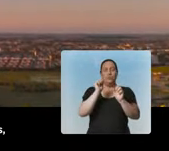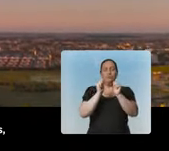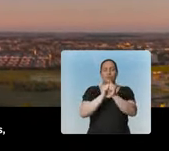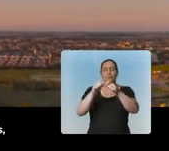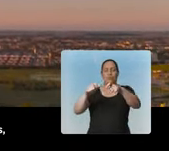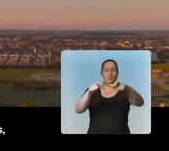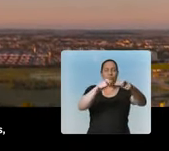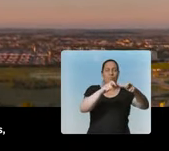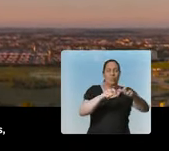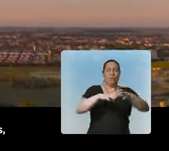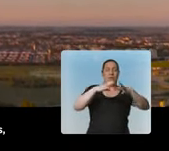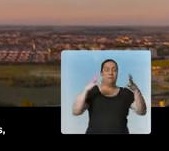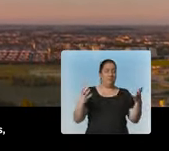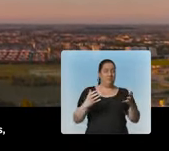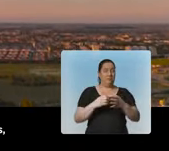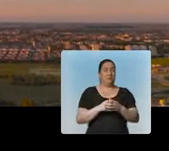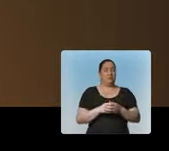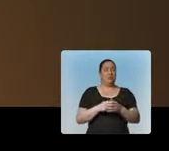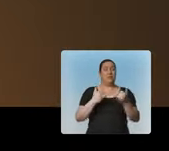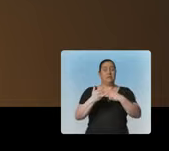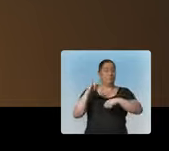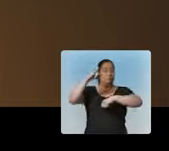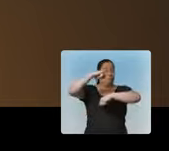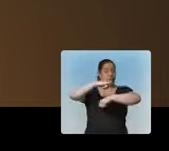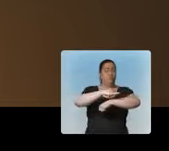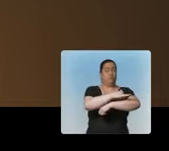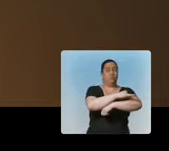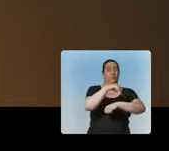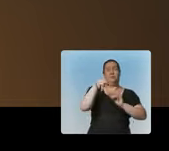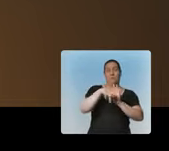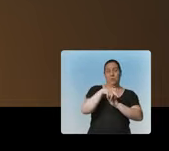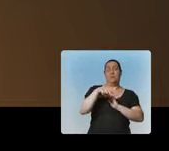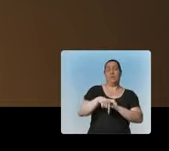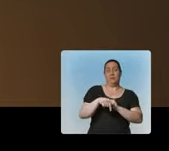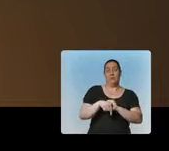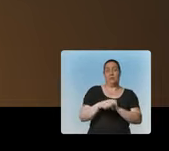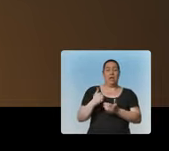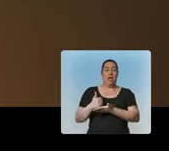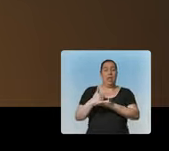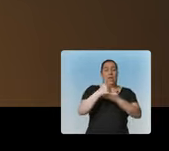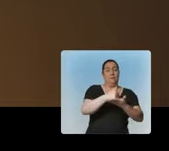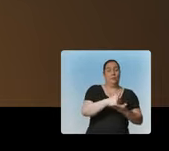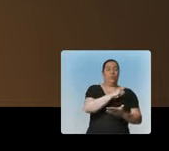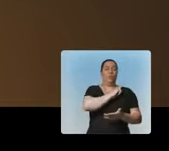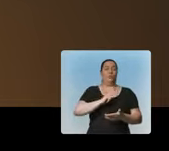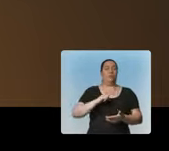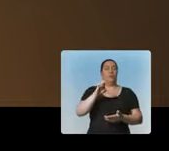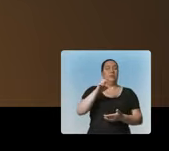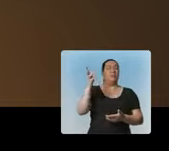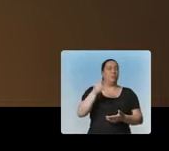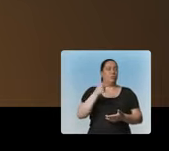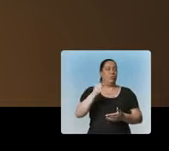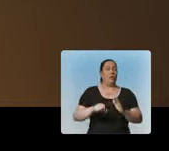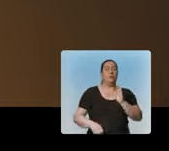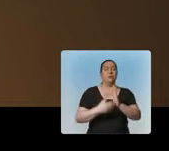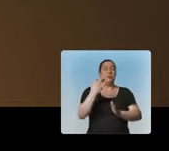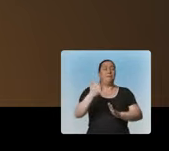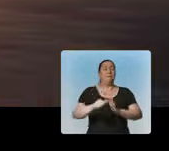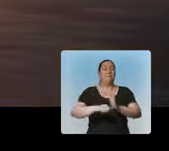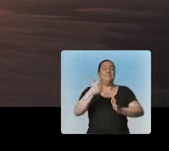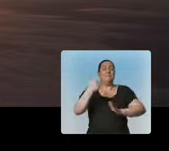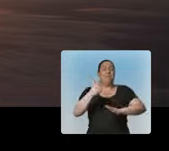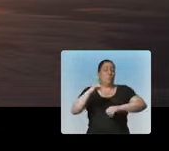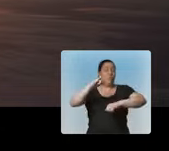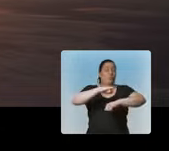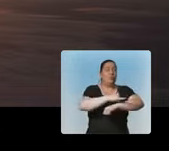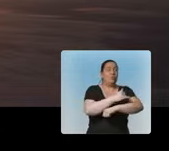conectada aos grandes centros do país. Como voos partindo aqui da cidade. Com o apoio do governo Eduardo, inauguramos o primeiro